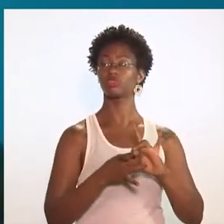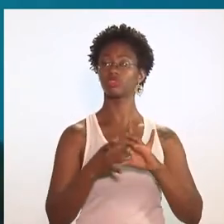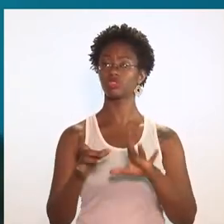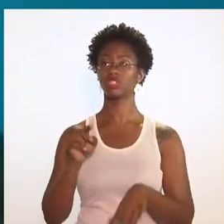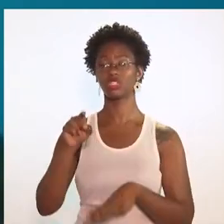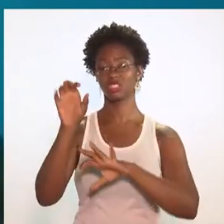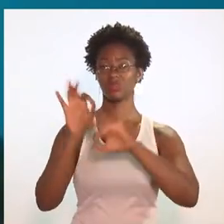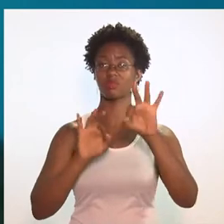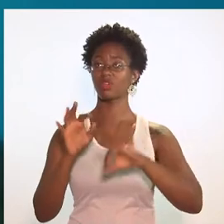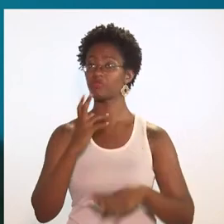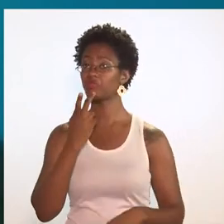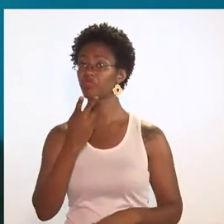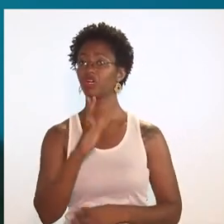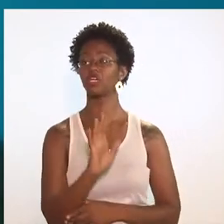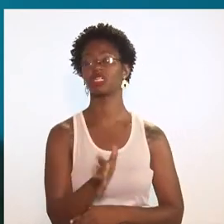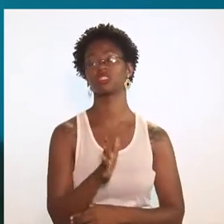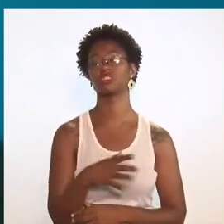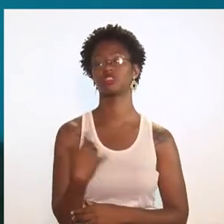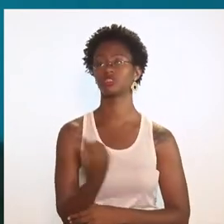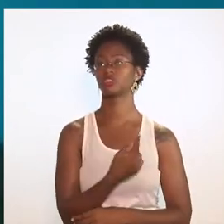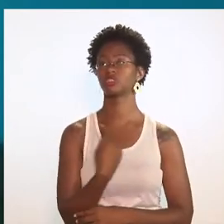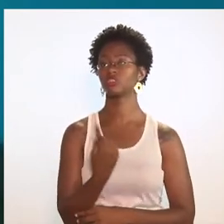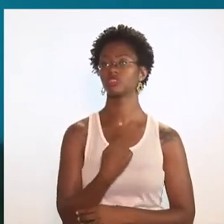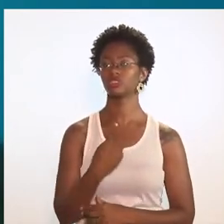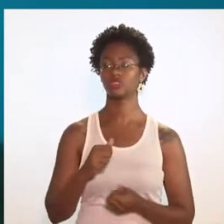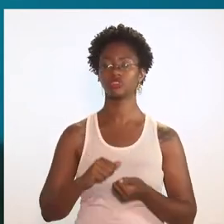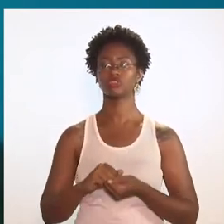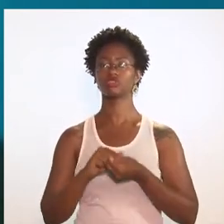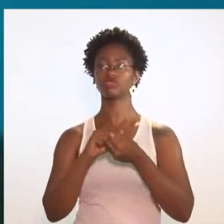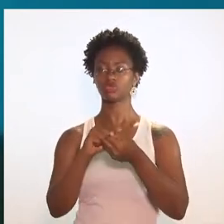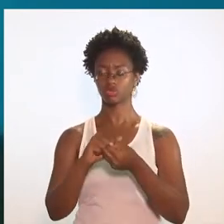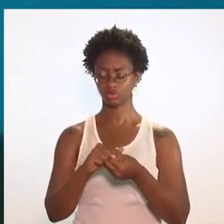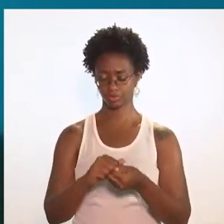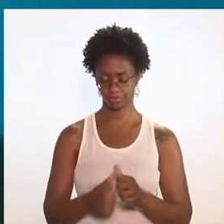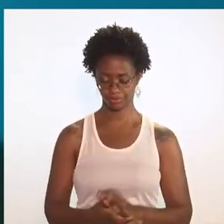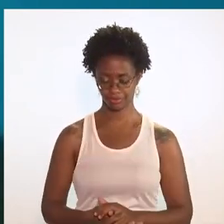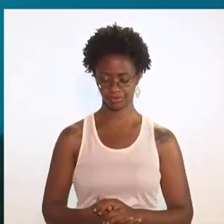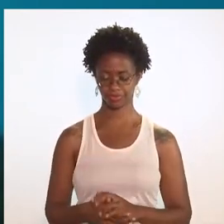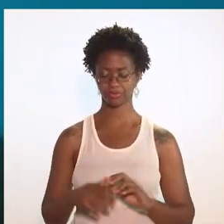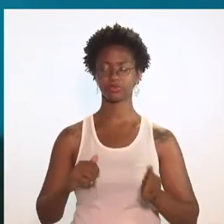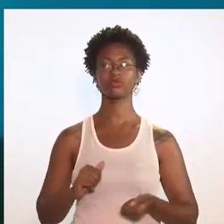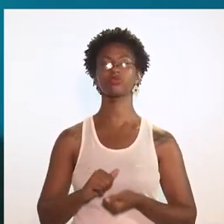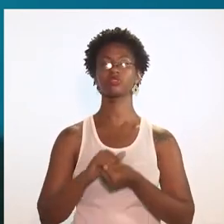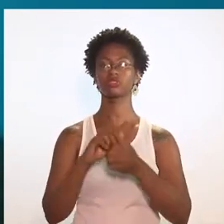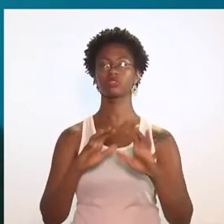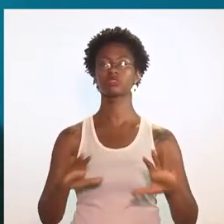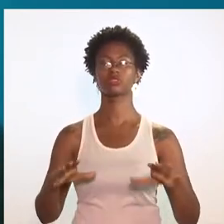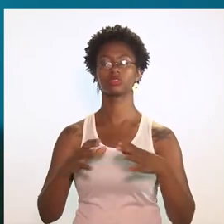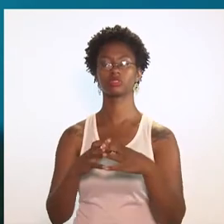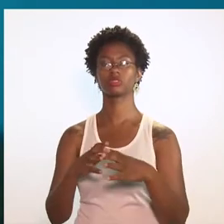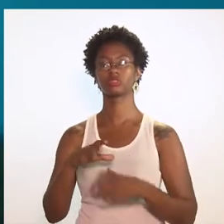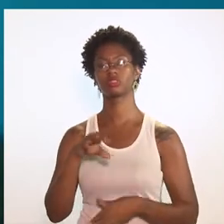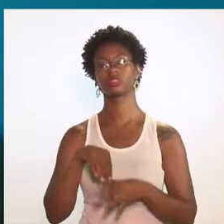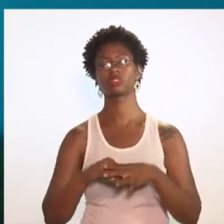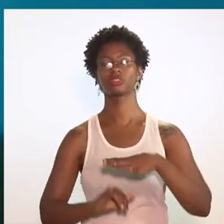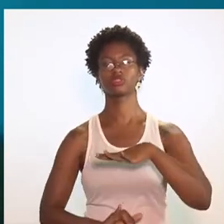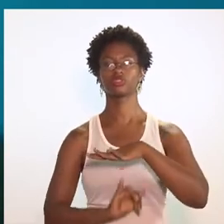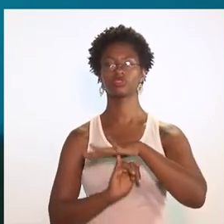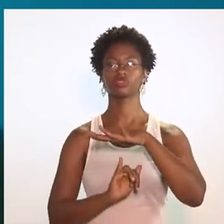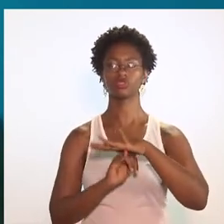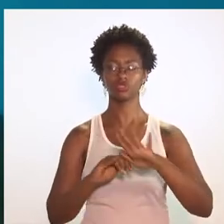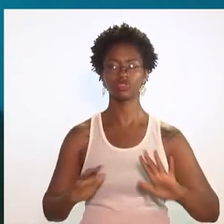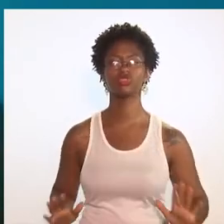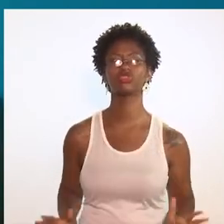disponíveis. Esse programa que eu mencionei, de a gente, junto da companhia que é a mantenedora do